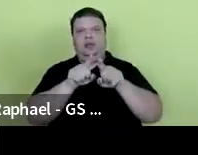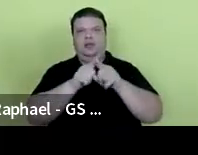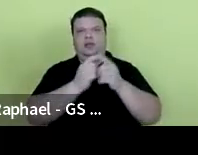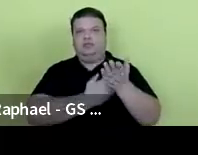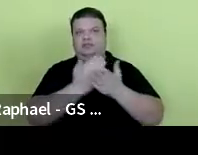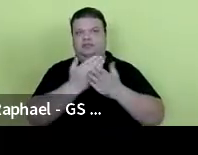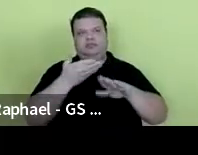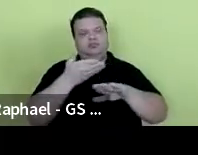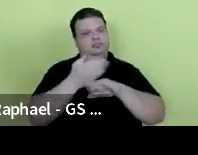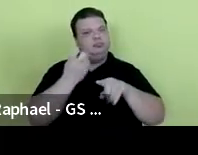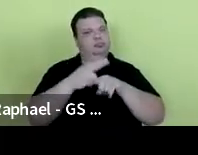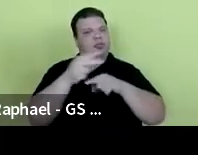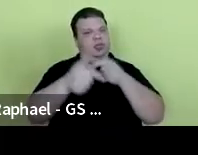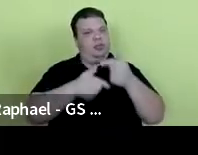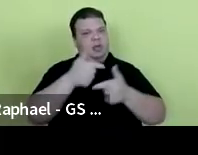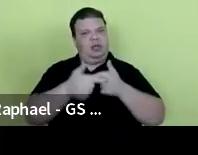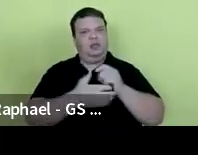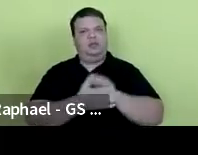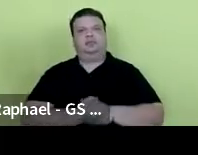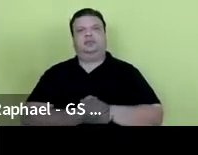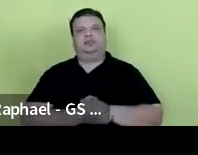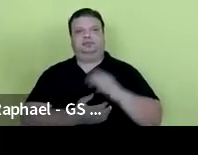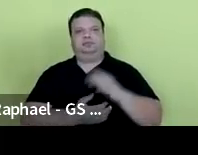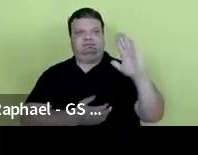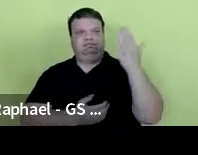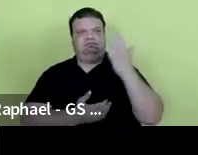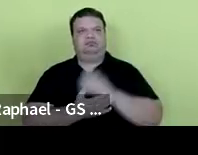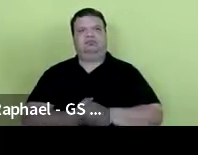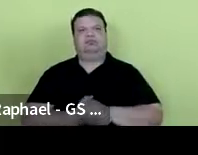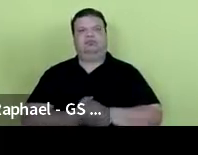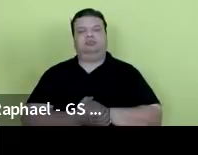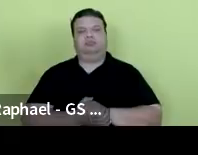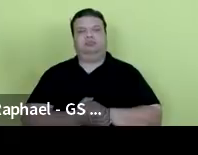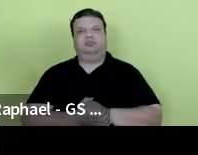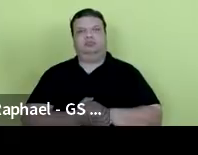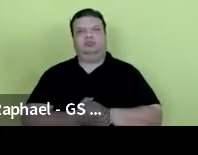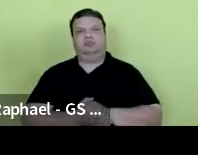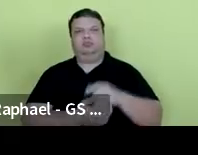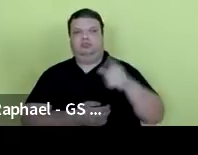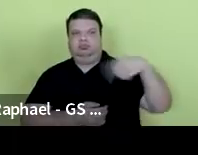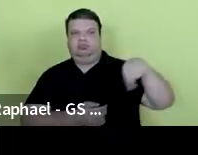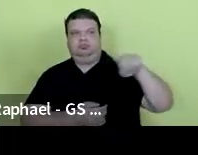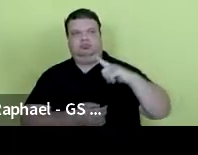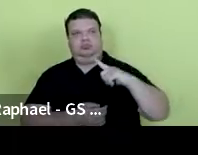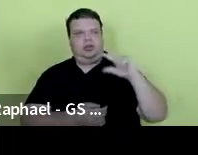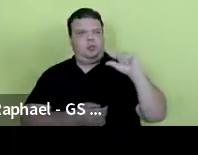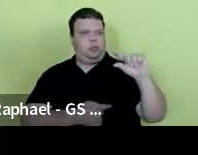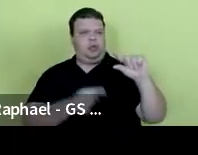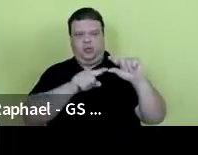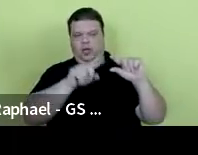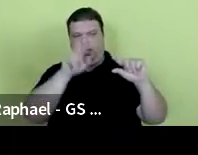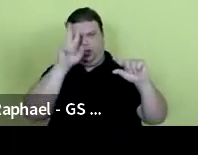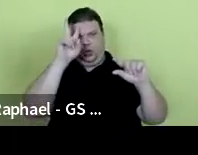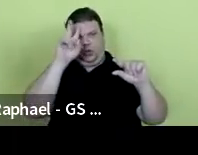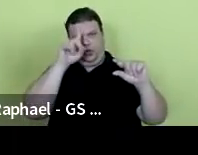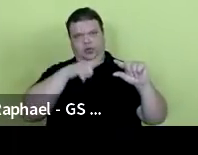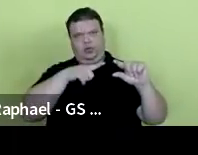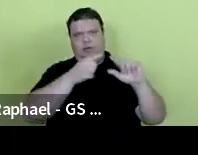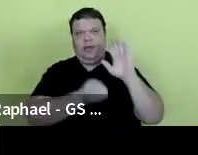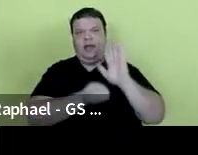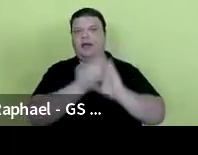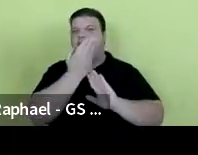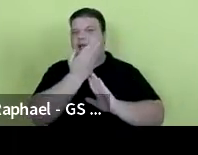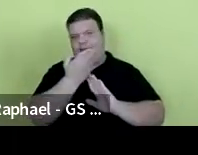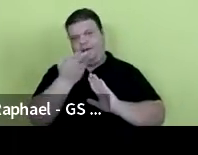mercado de trabalho. Próximo, aqui nós temos um pequeno histórico da criação